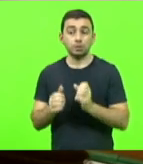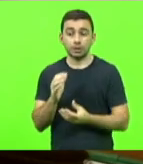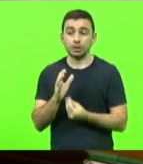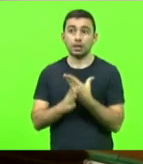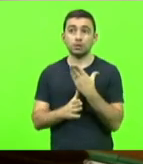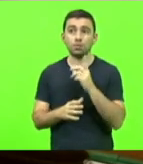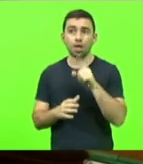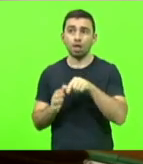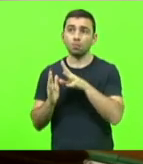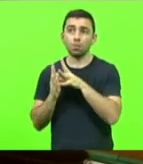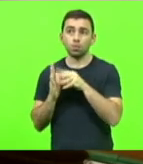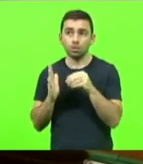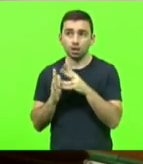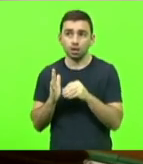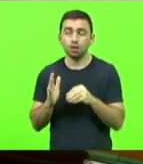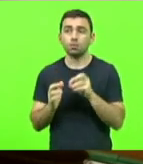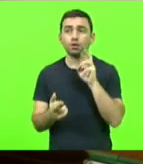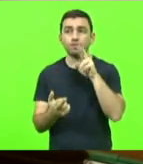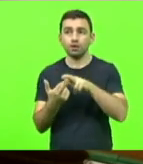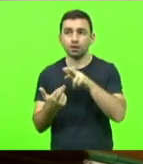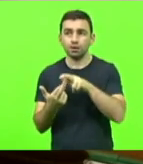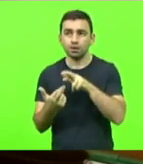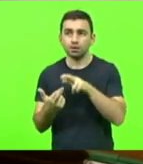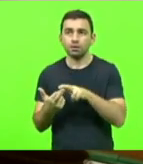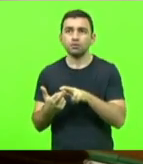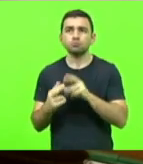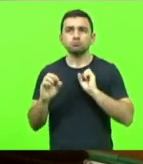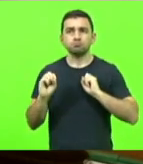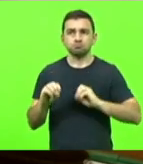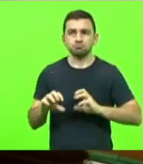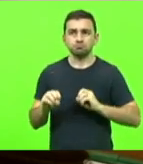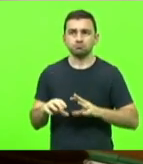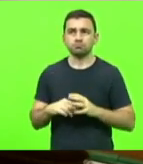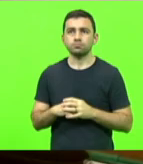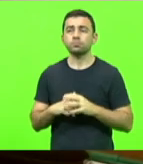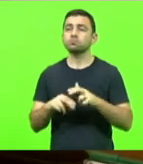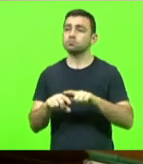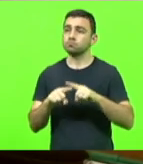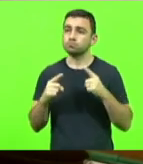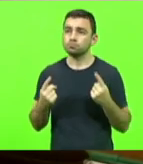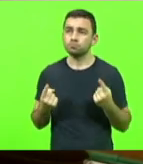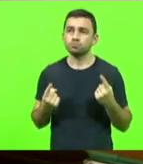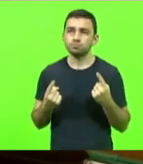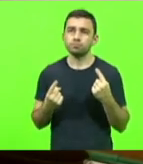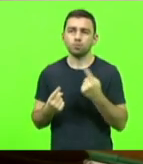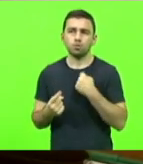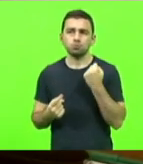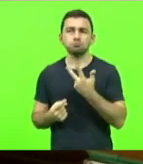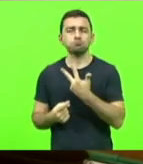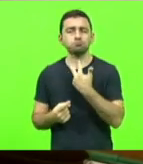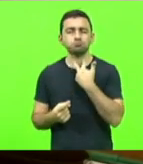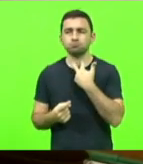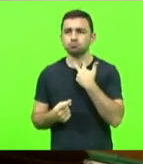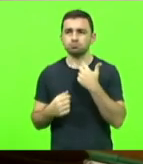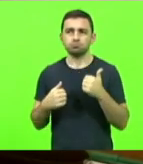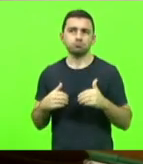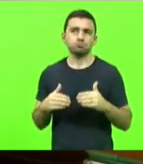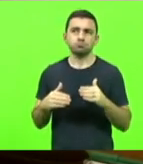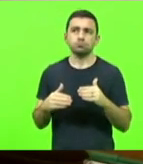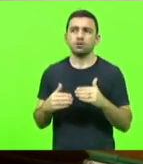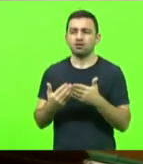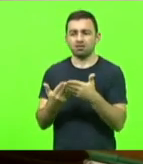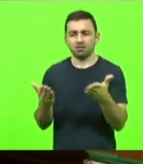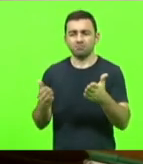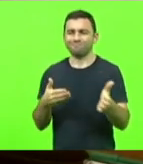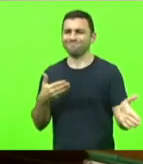é modelo, é referência em educação. Portanto, não podemos deixar que seja